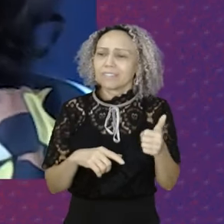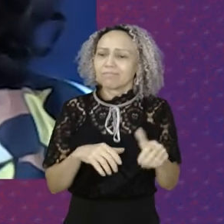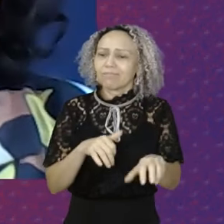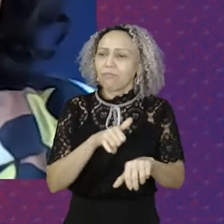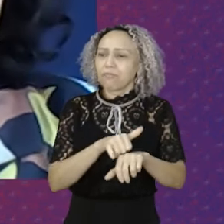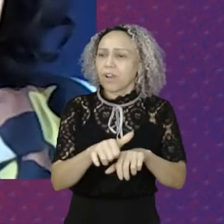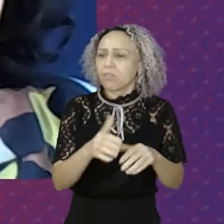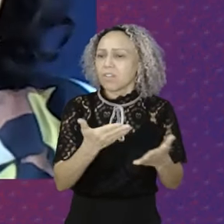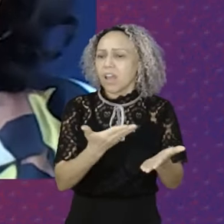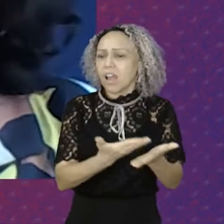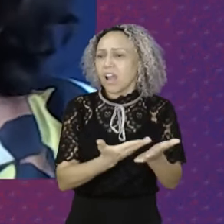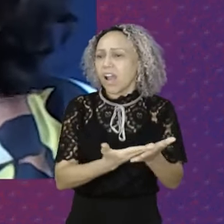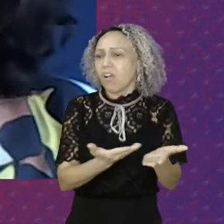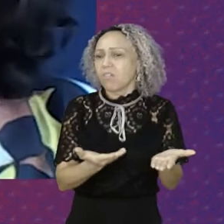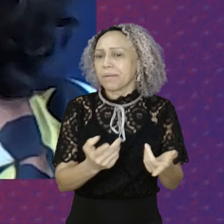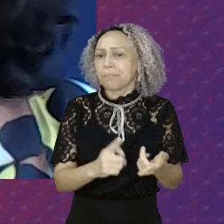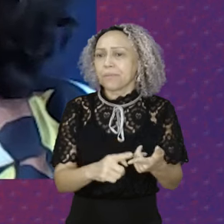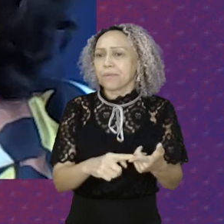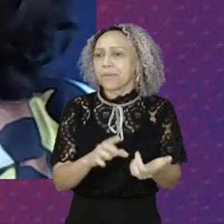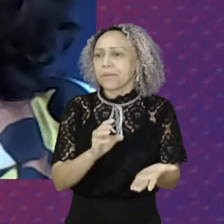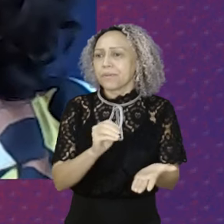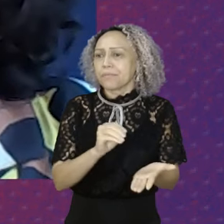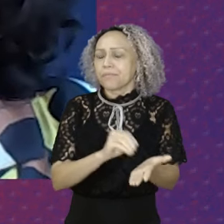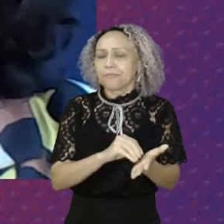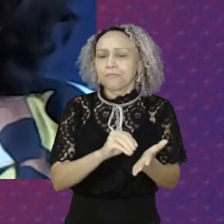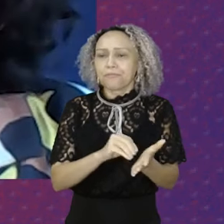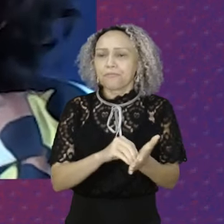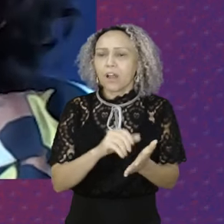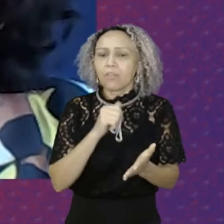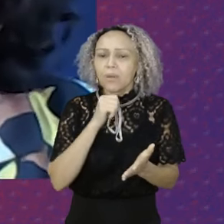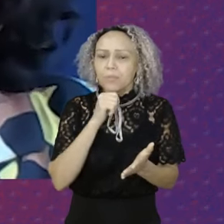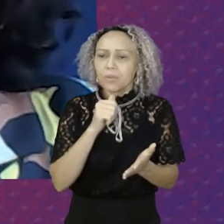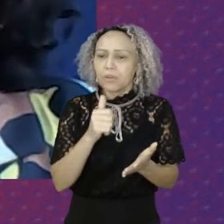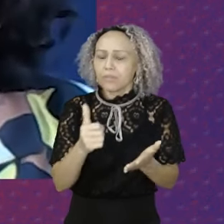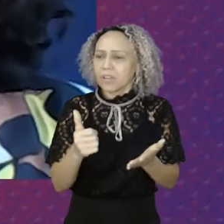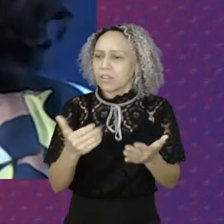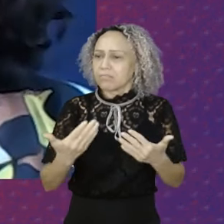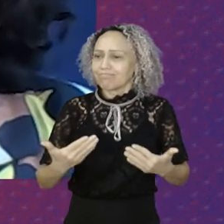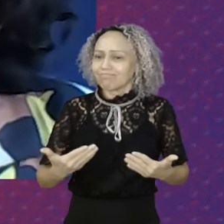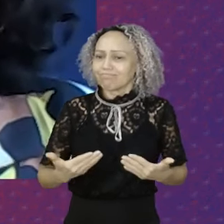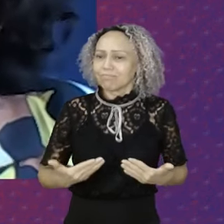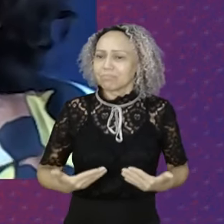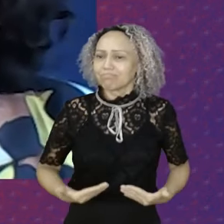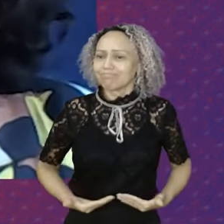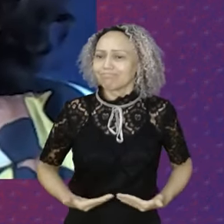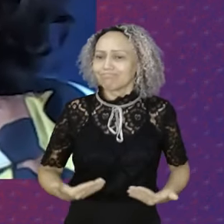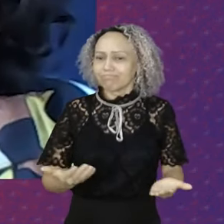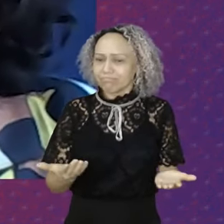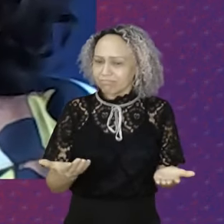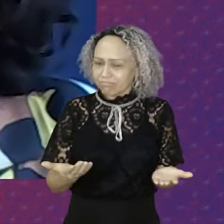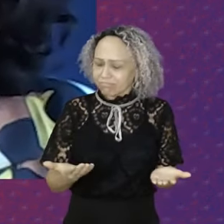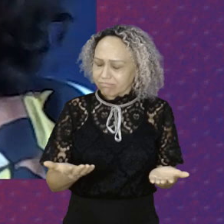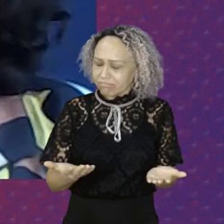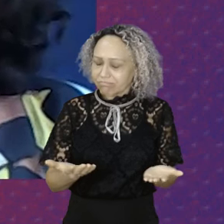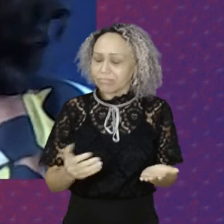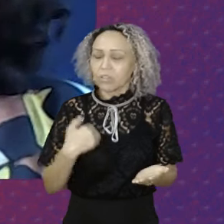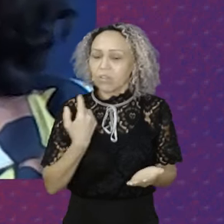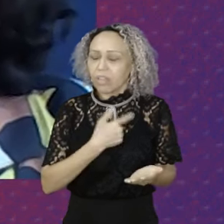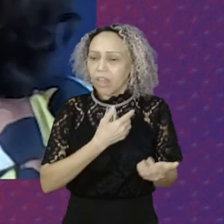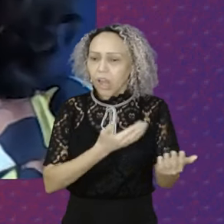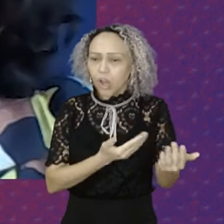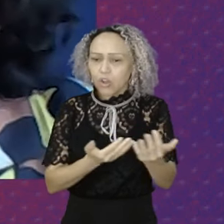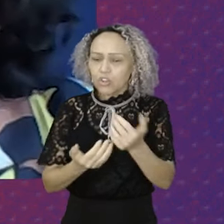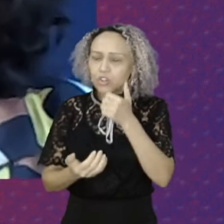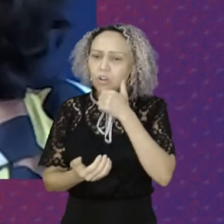Né Então não é possível Em um país Nós termos Nossas jovens Nossas adolescentes Não